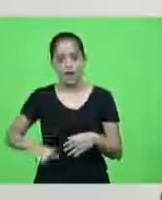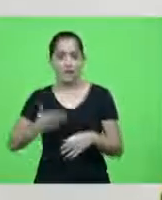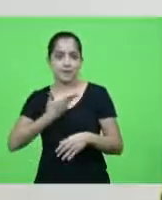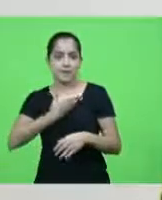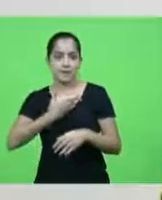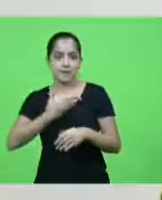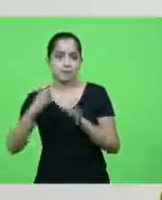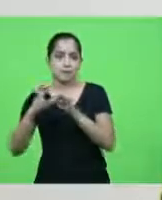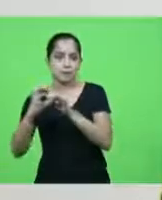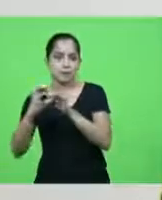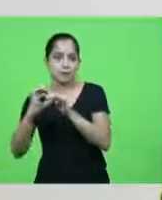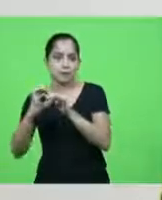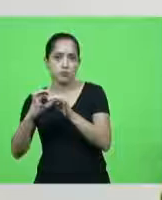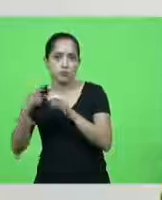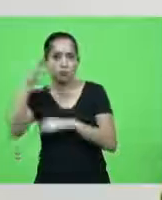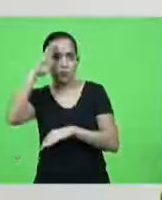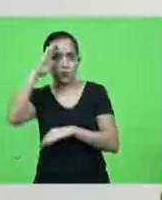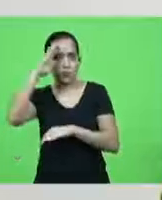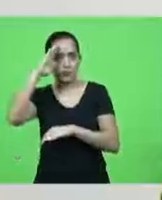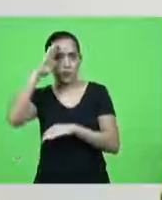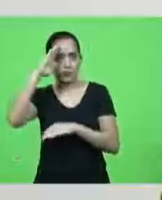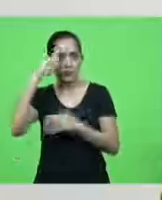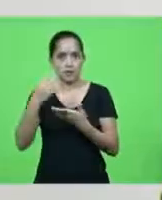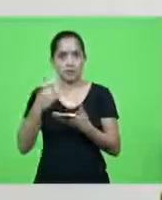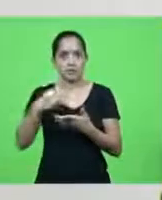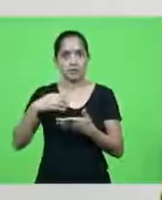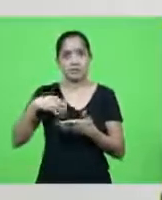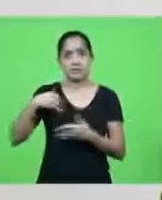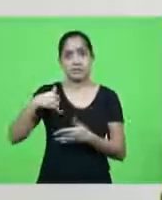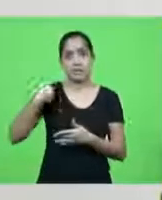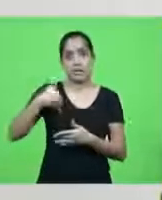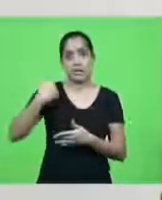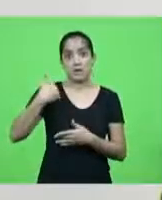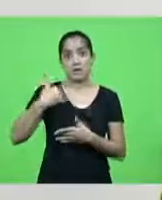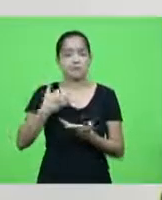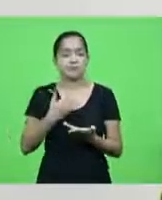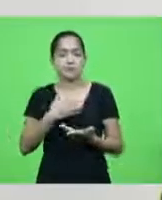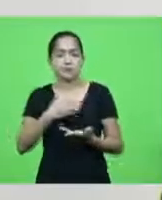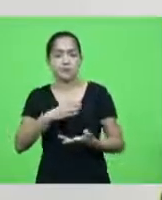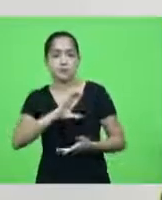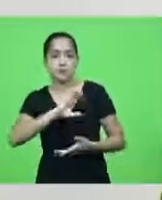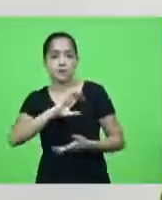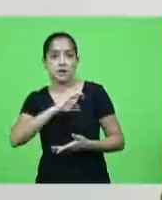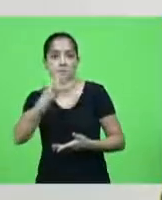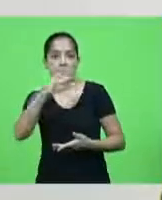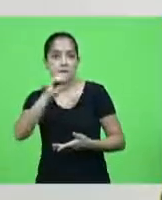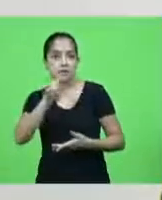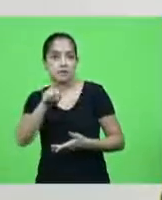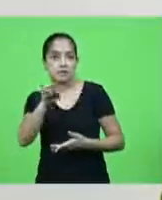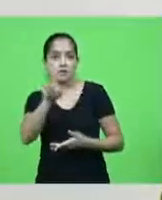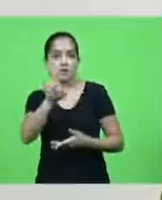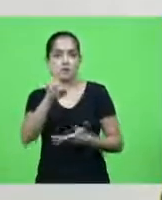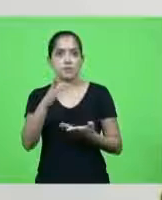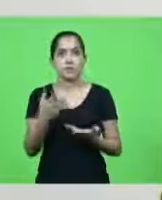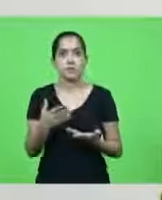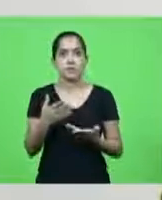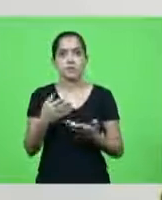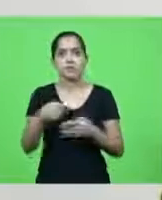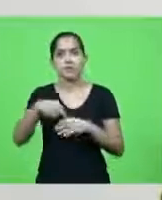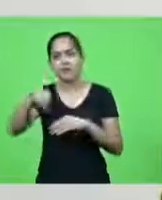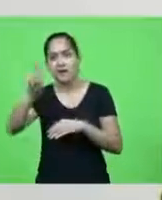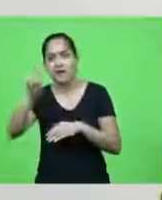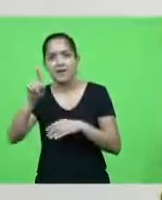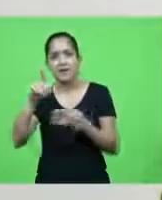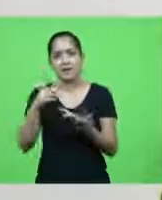coronel da reserva ganha lá 40 conto por mês chama e diz não agora tu não vai lá porque encheu o saco que ele